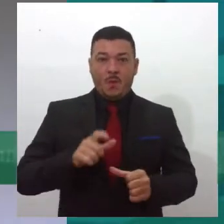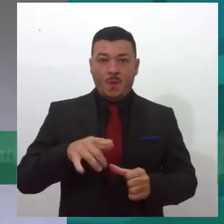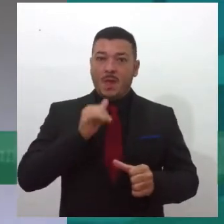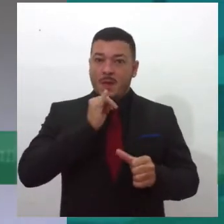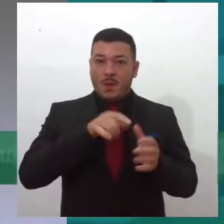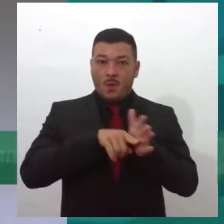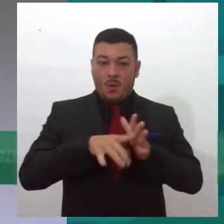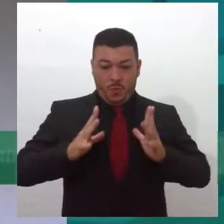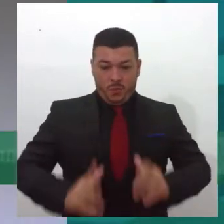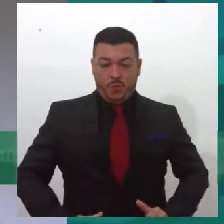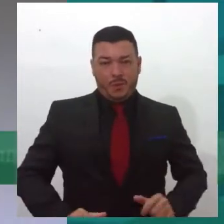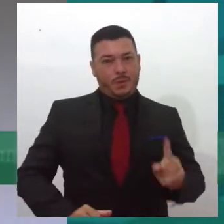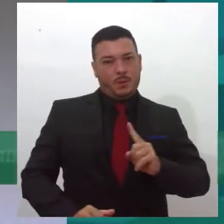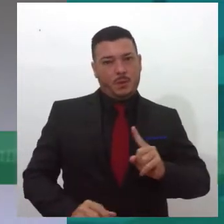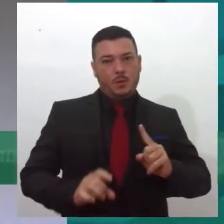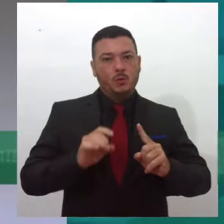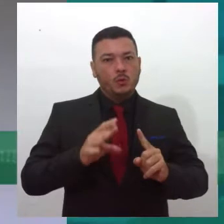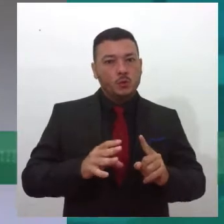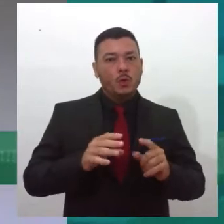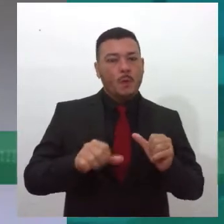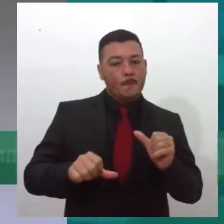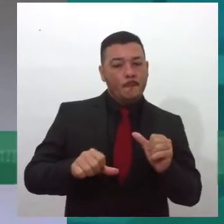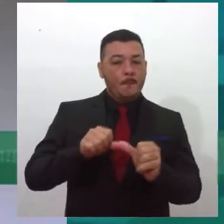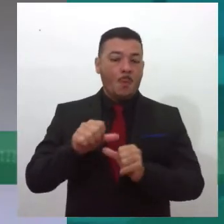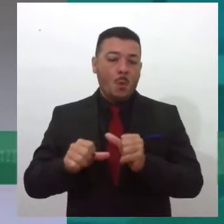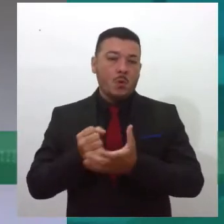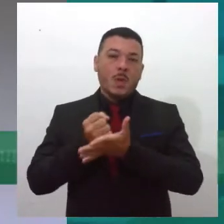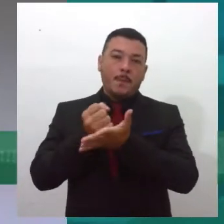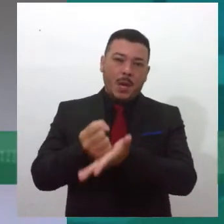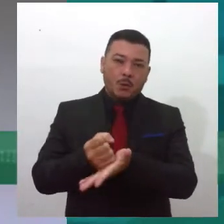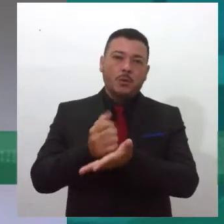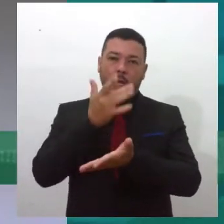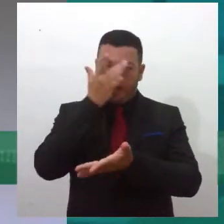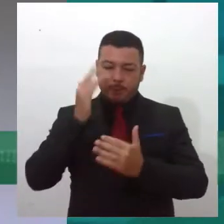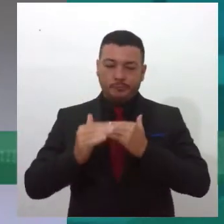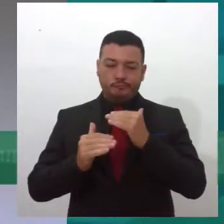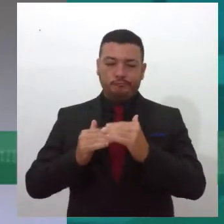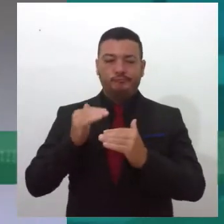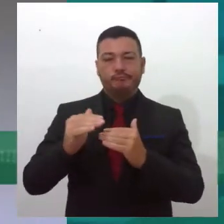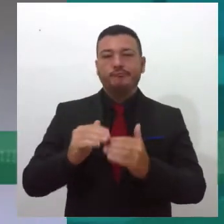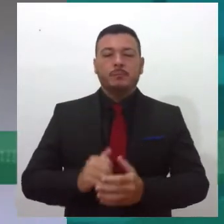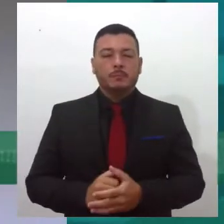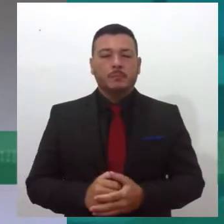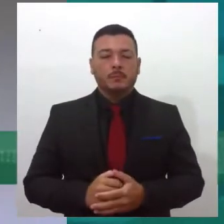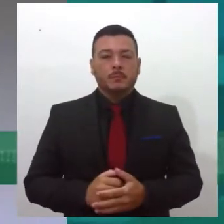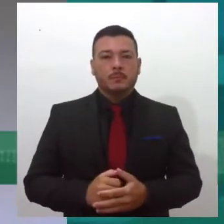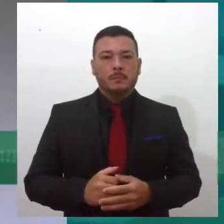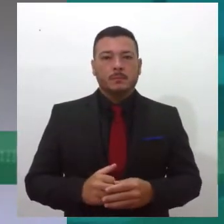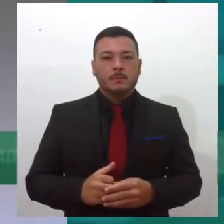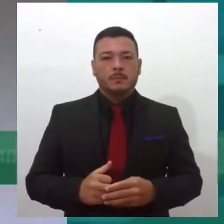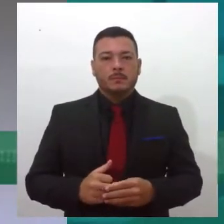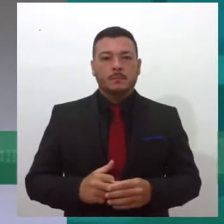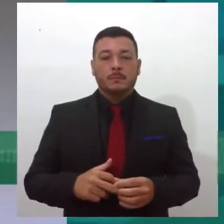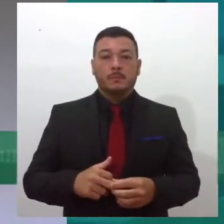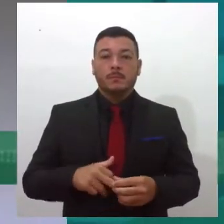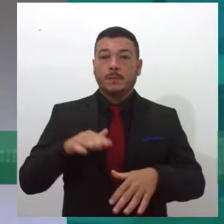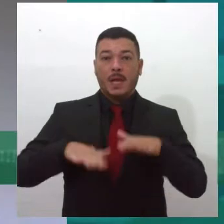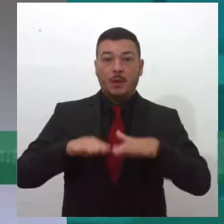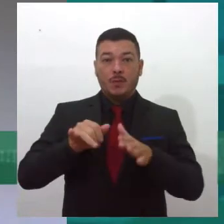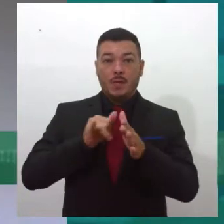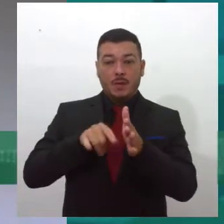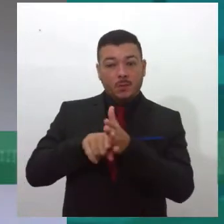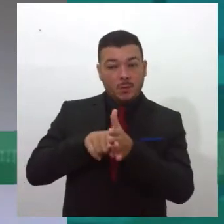curativa, e sim uma terapia alternativa, né? Então, muitas vezes, num exame médico, essa